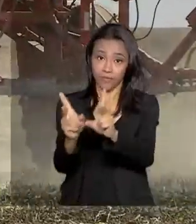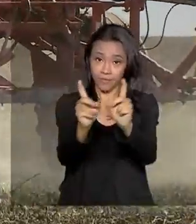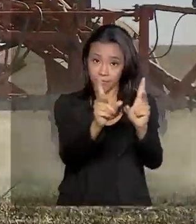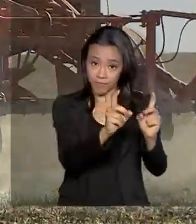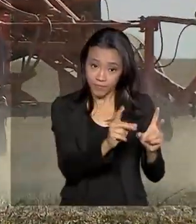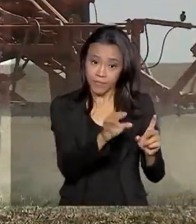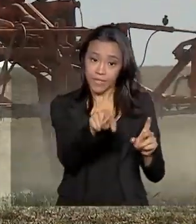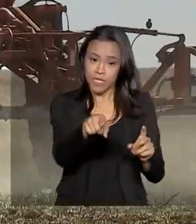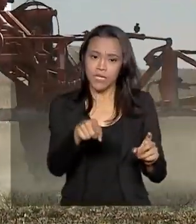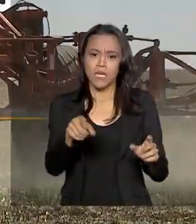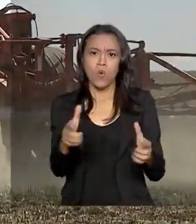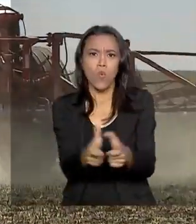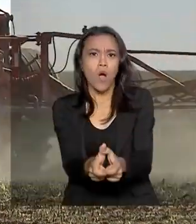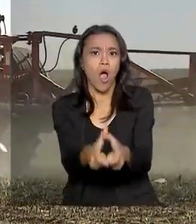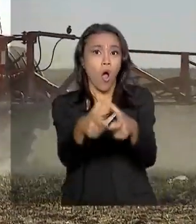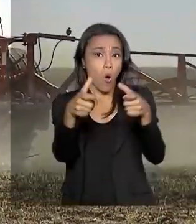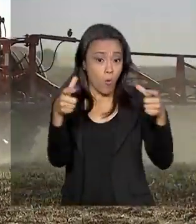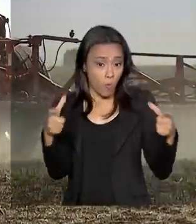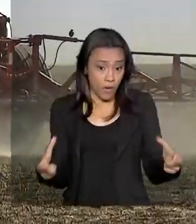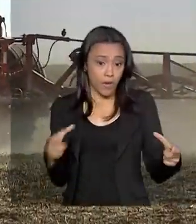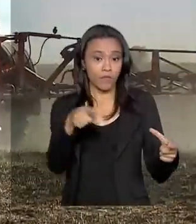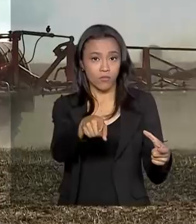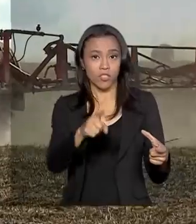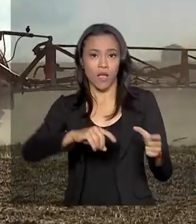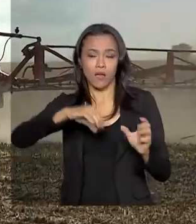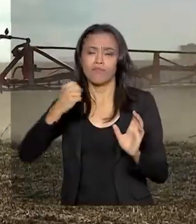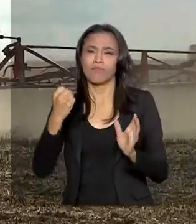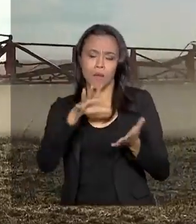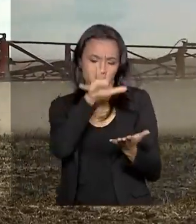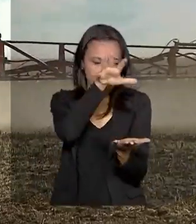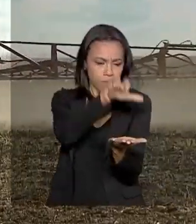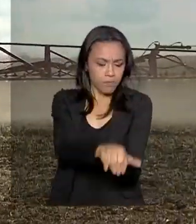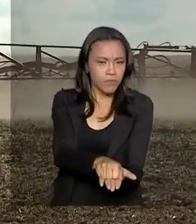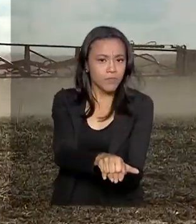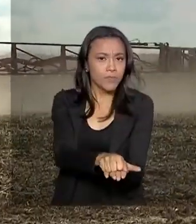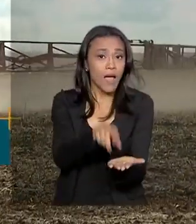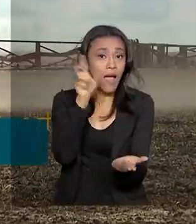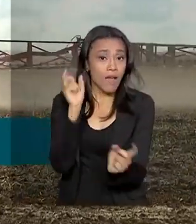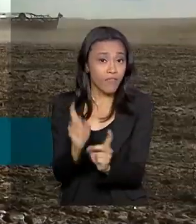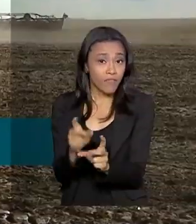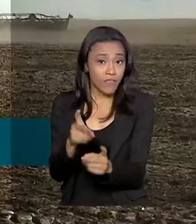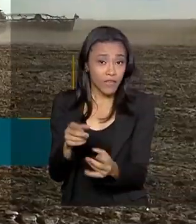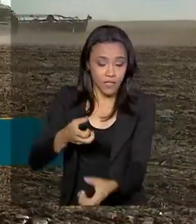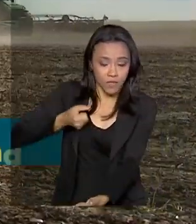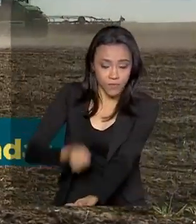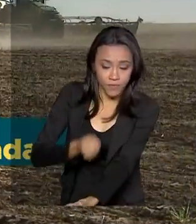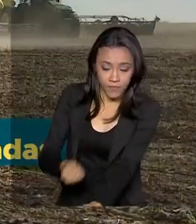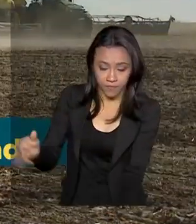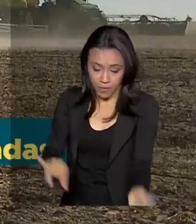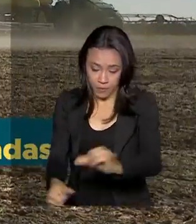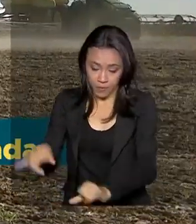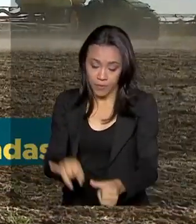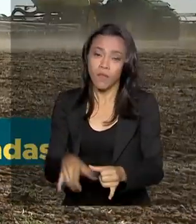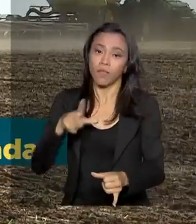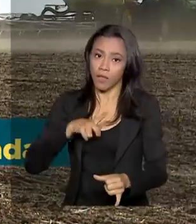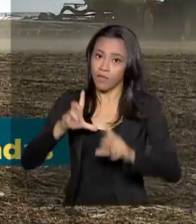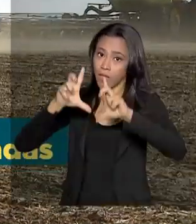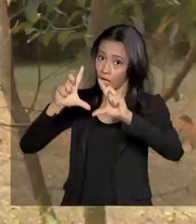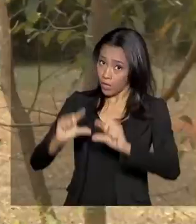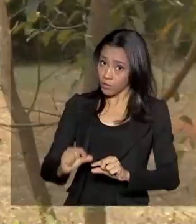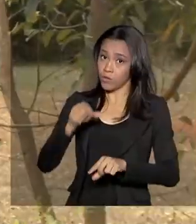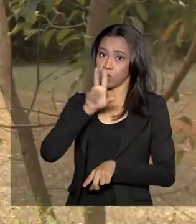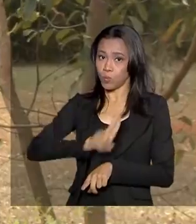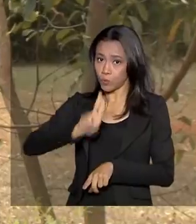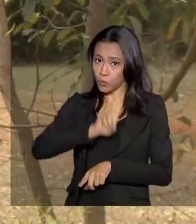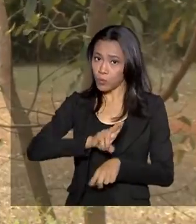E apesar do aumento no número de registros no país, a venda desses produtos teve redução nos últimos anos.